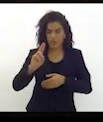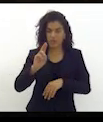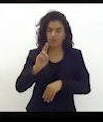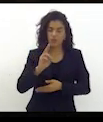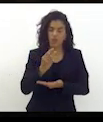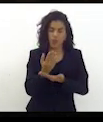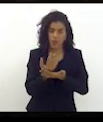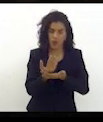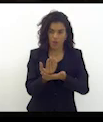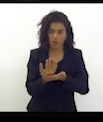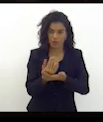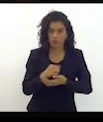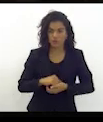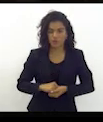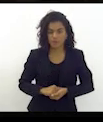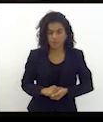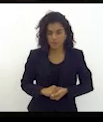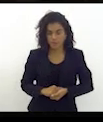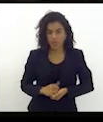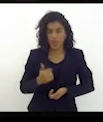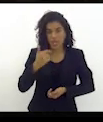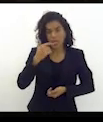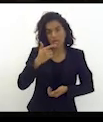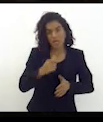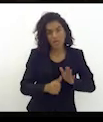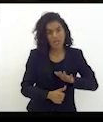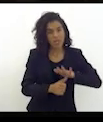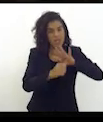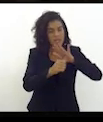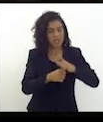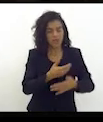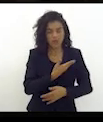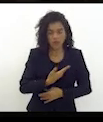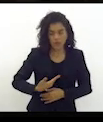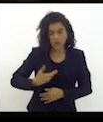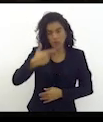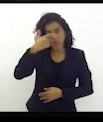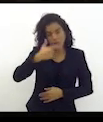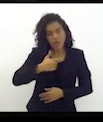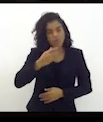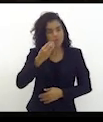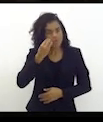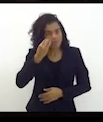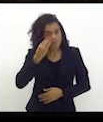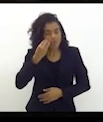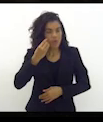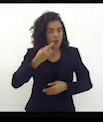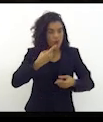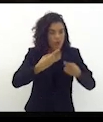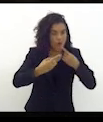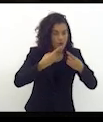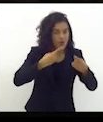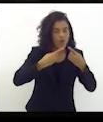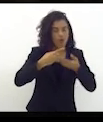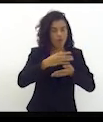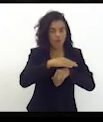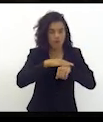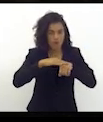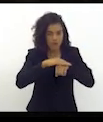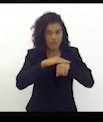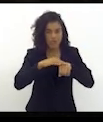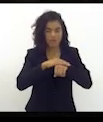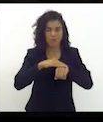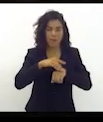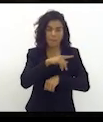UERJ. Quanto líder do governo, tratei de buscar uma conversa, um diálogo com o deputado Rodrigo